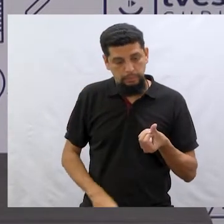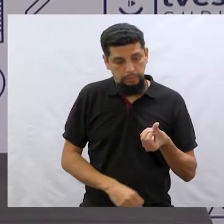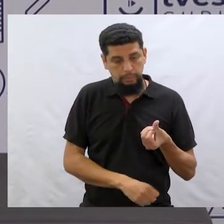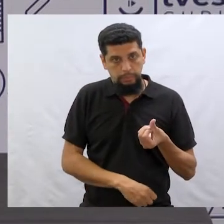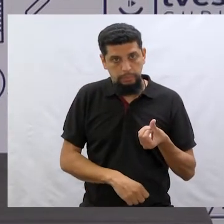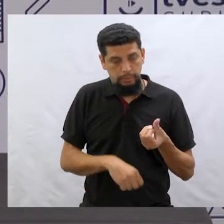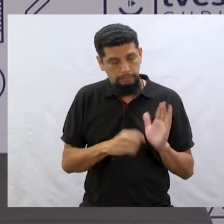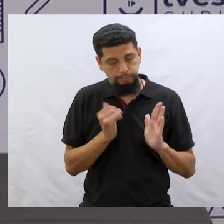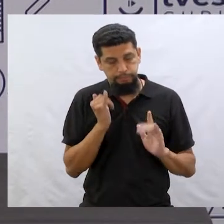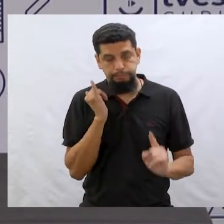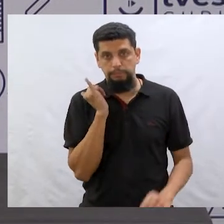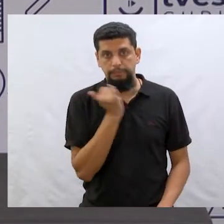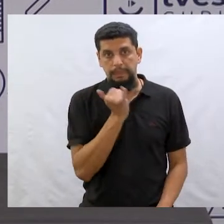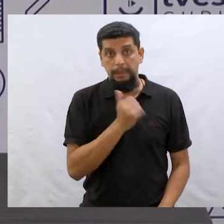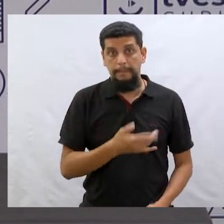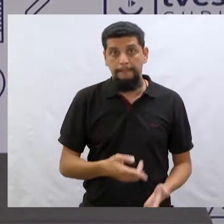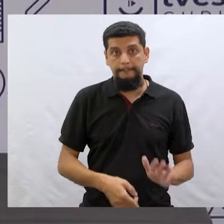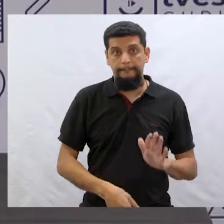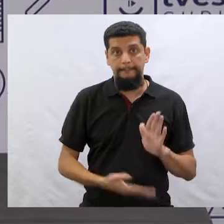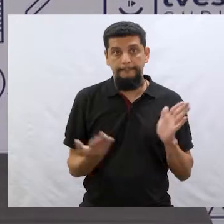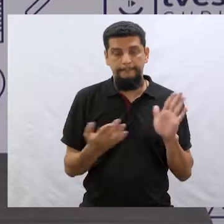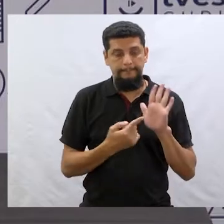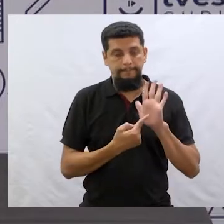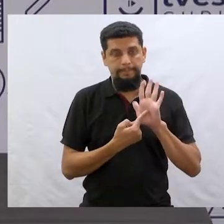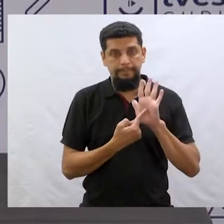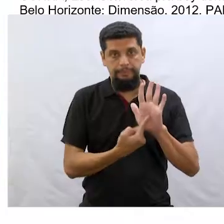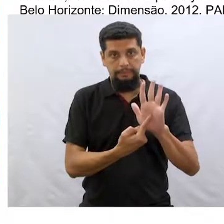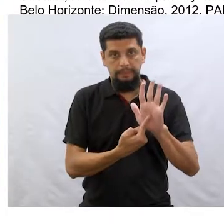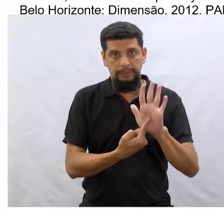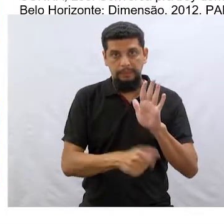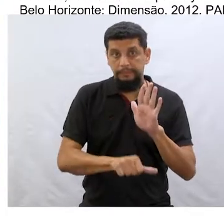Mas o primeiro, eu vou te apresentar agora.